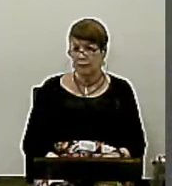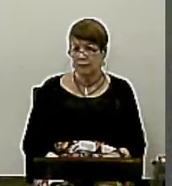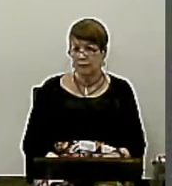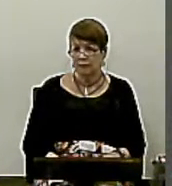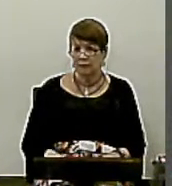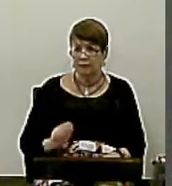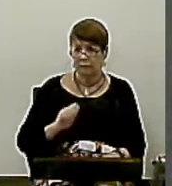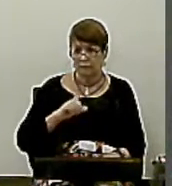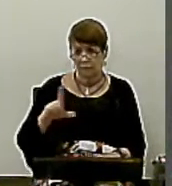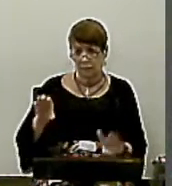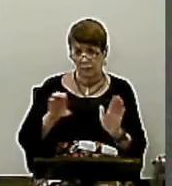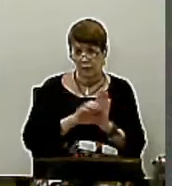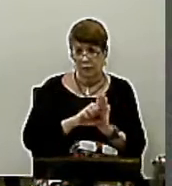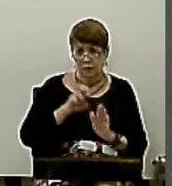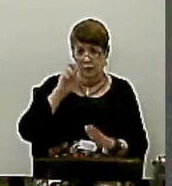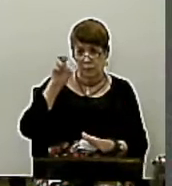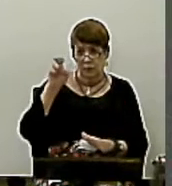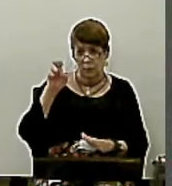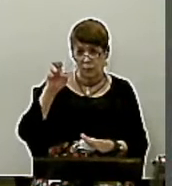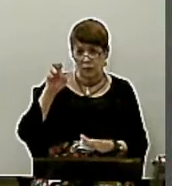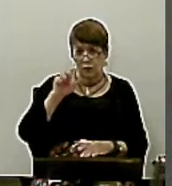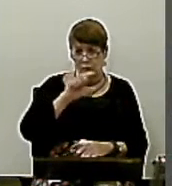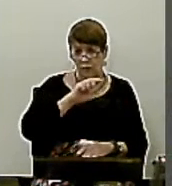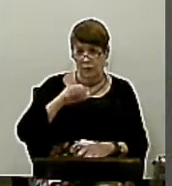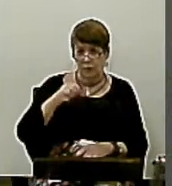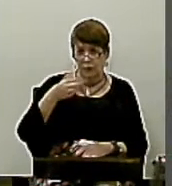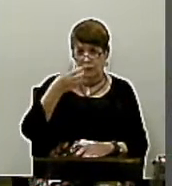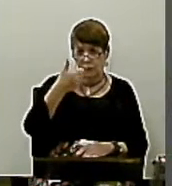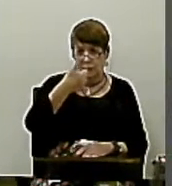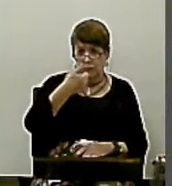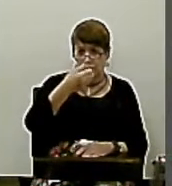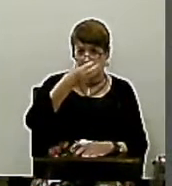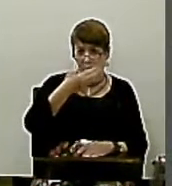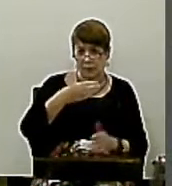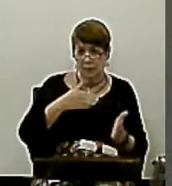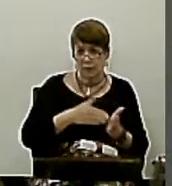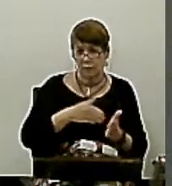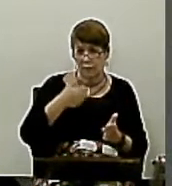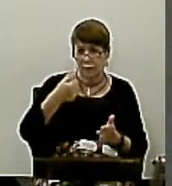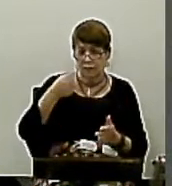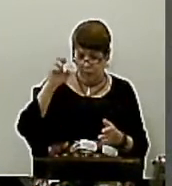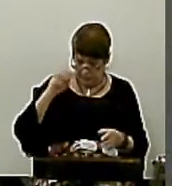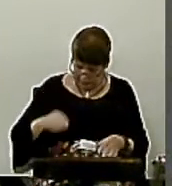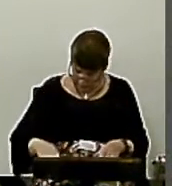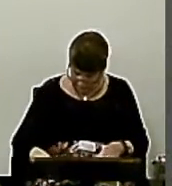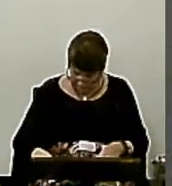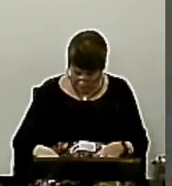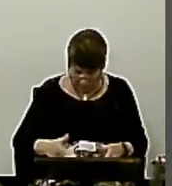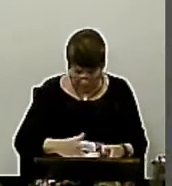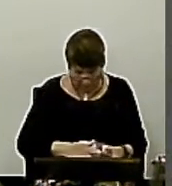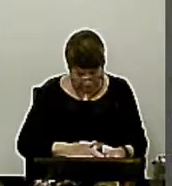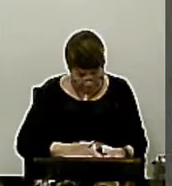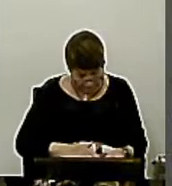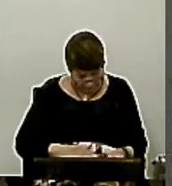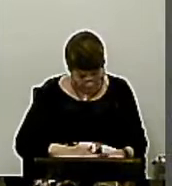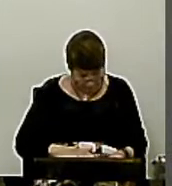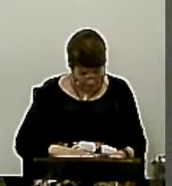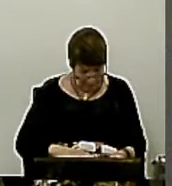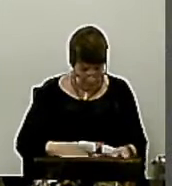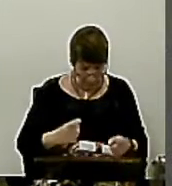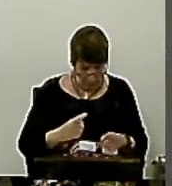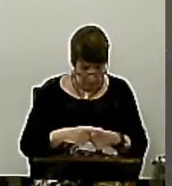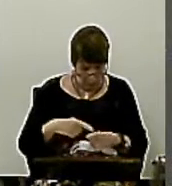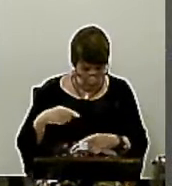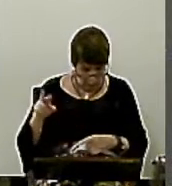Gálatas capítulo 5 verso 13 até o verso 15, a palavra do Senhor diz, porque